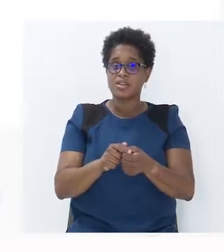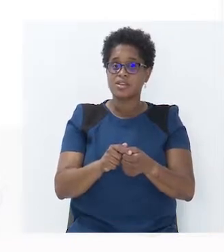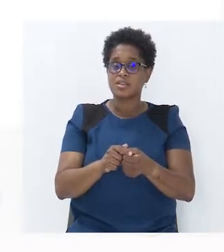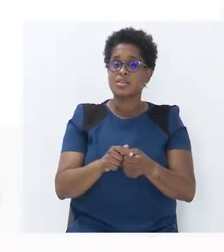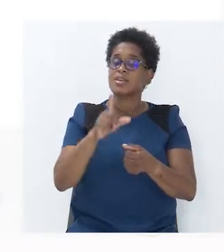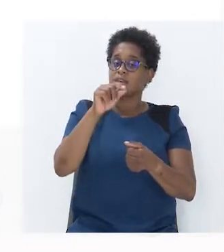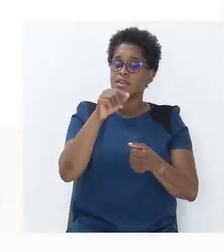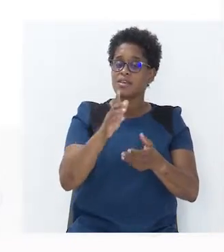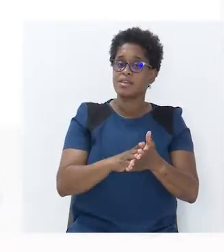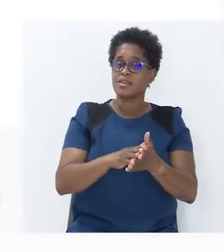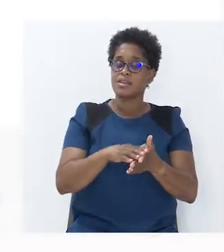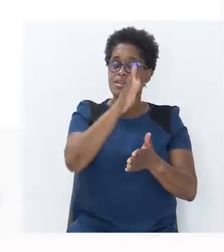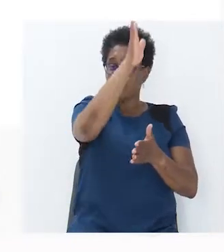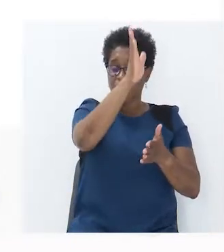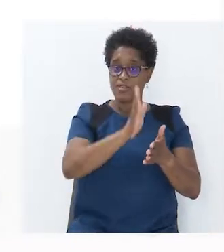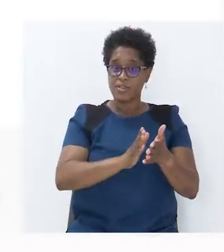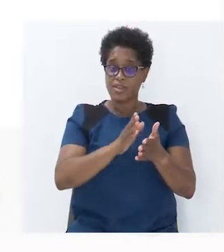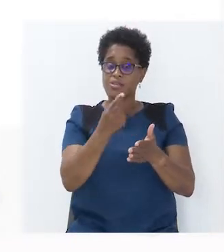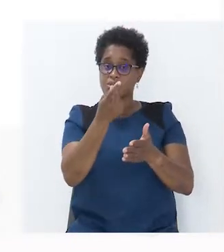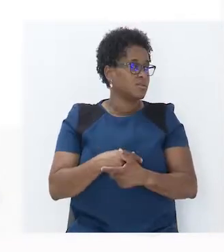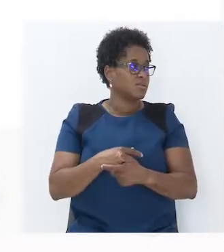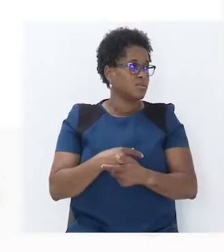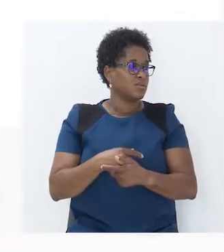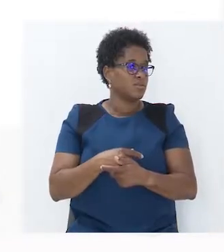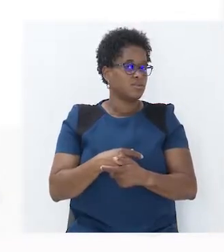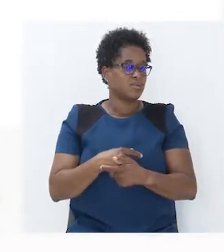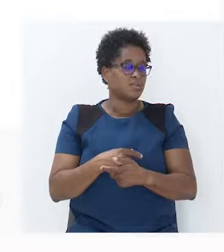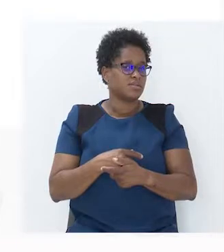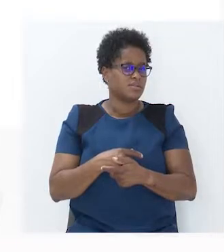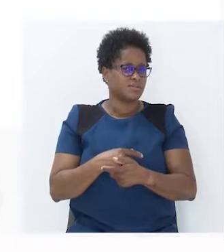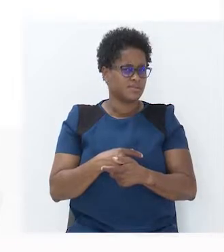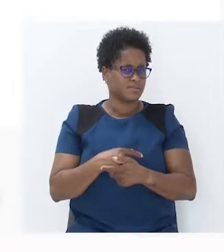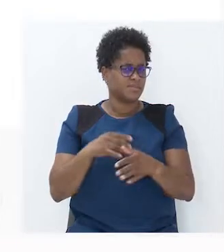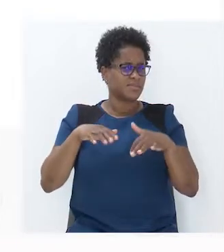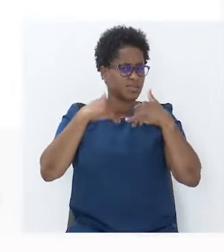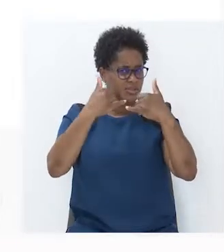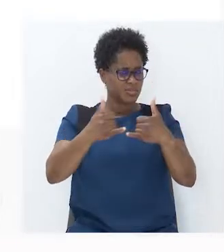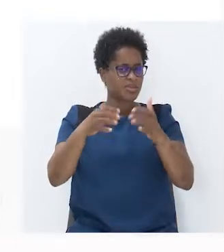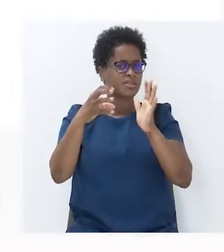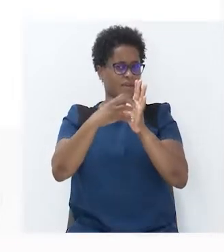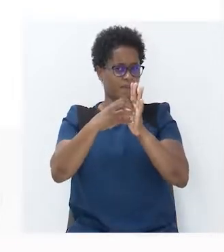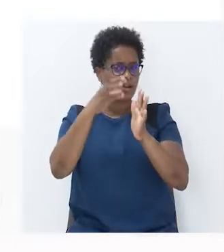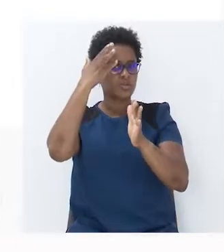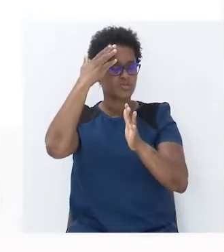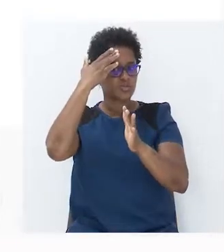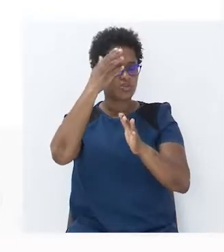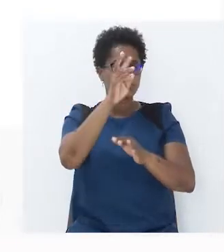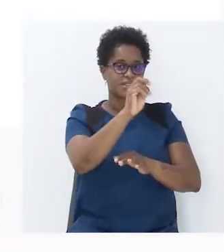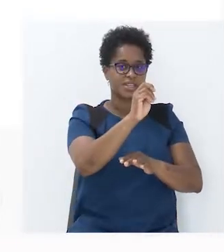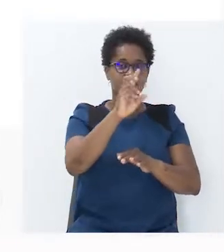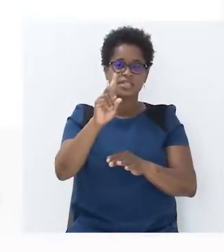vamos marcar o preço. De seguida, vamos marcar os números 3, 6 e 9,